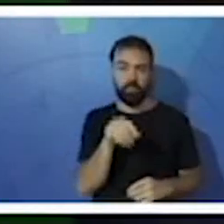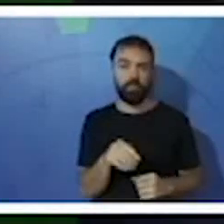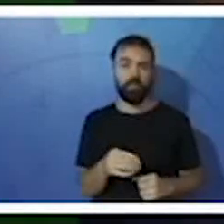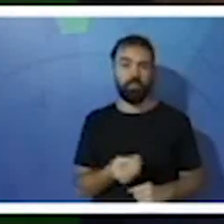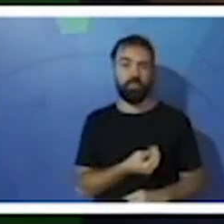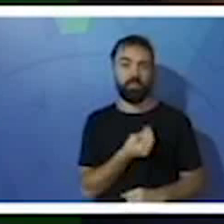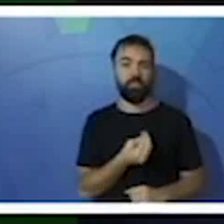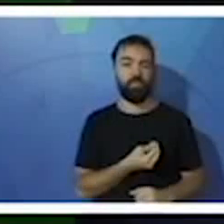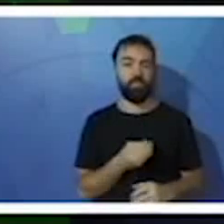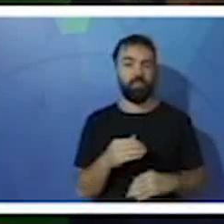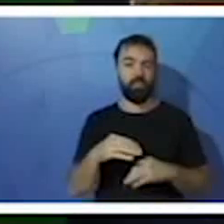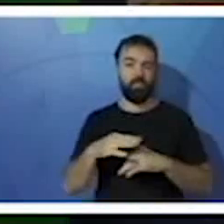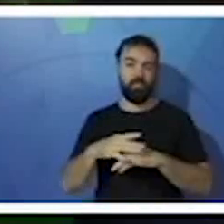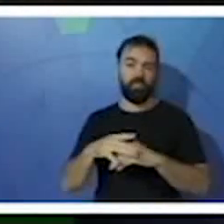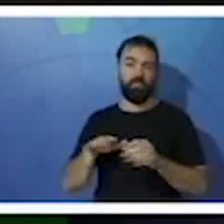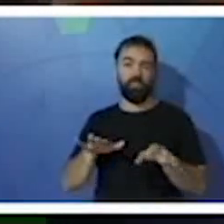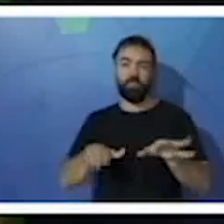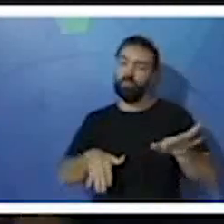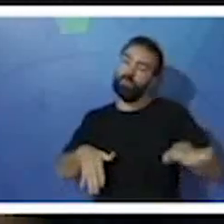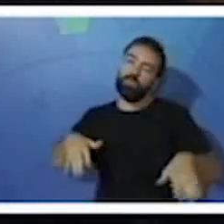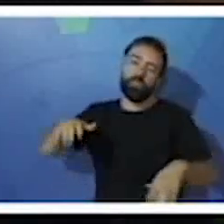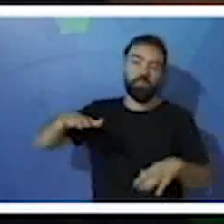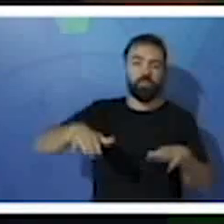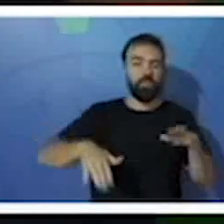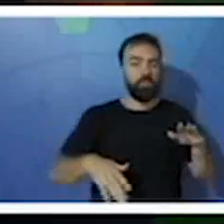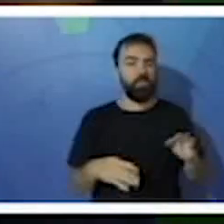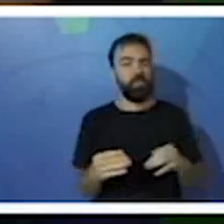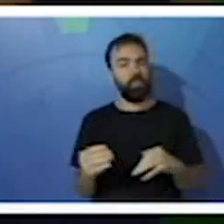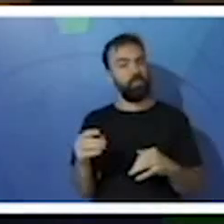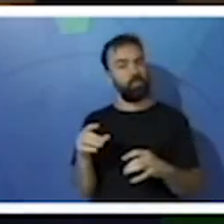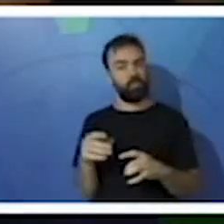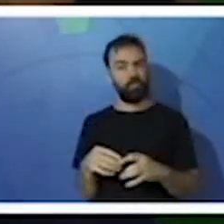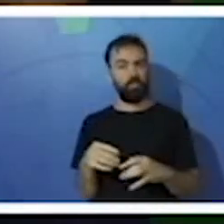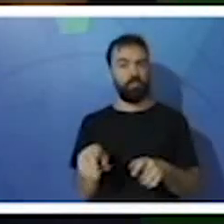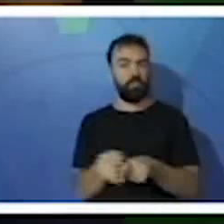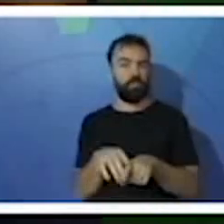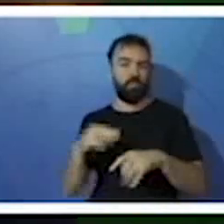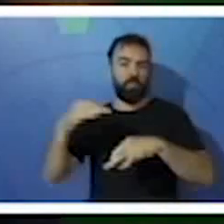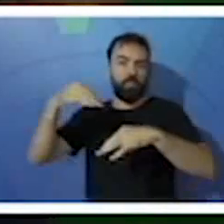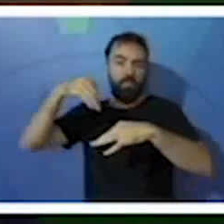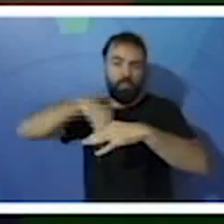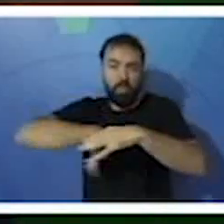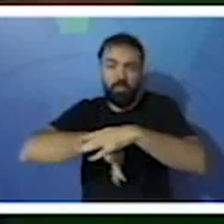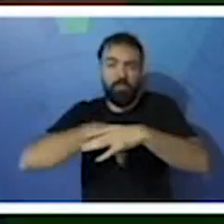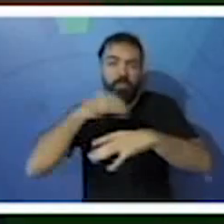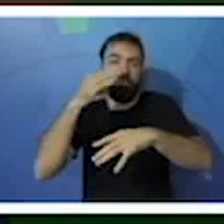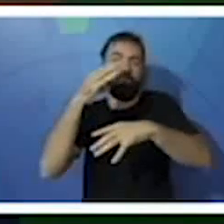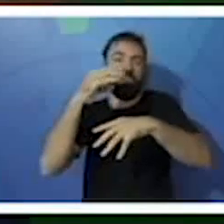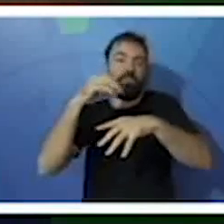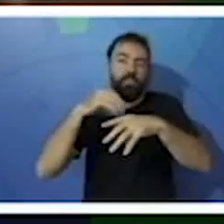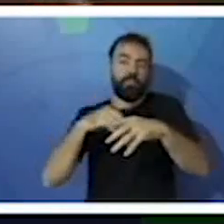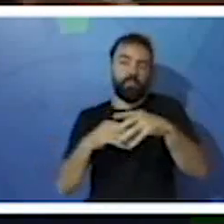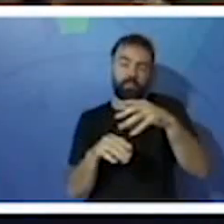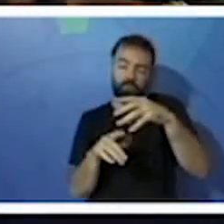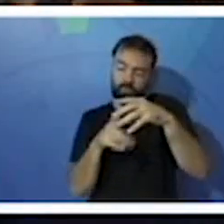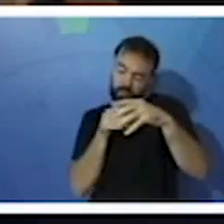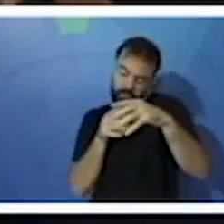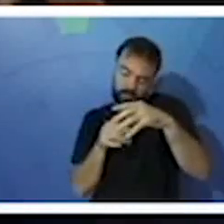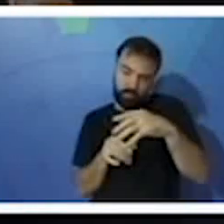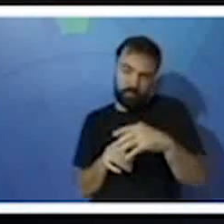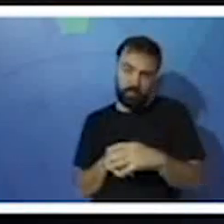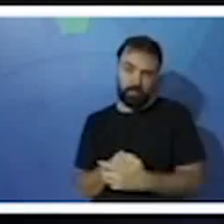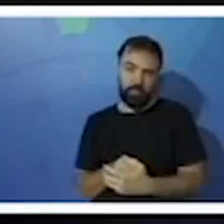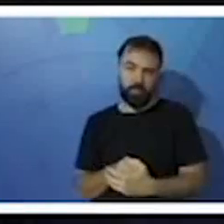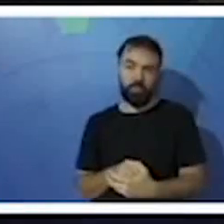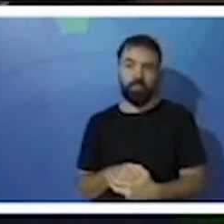parte do tempo nadando e mergulhando para capturar o alimento. Como, professora? Os patos,